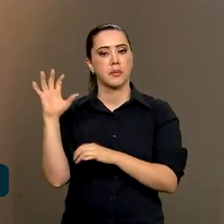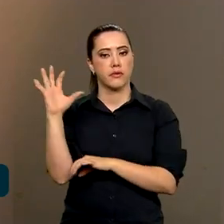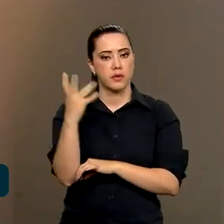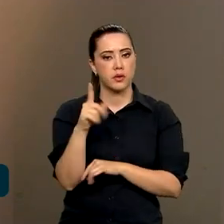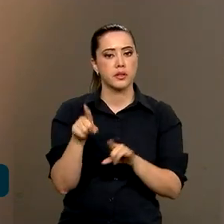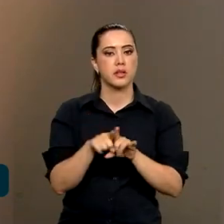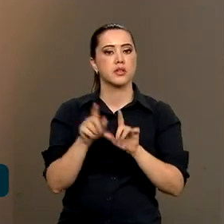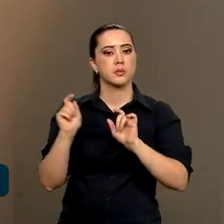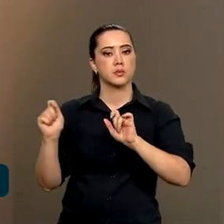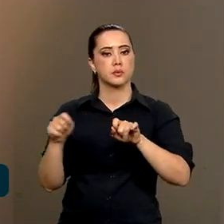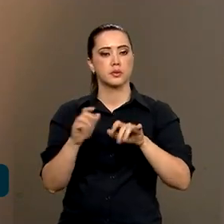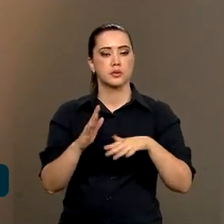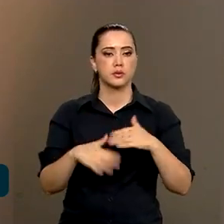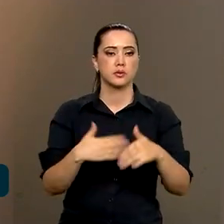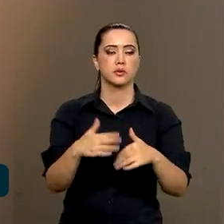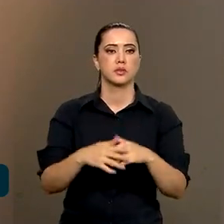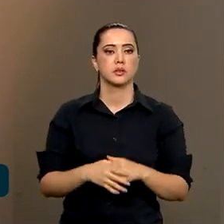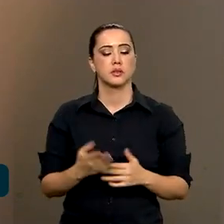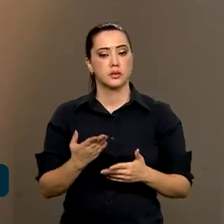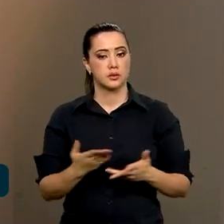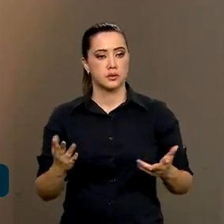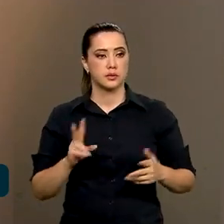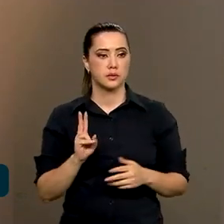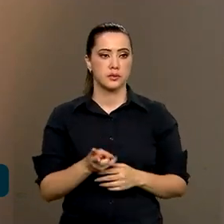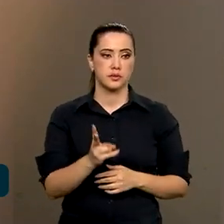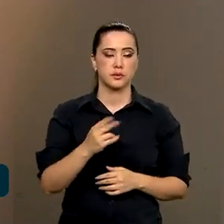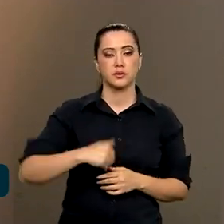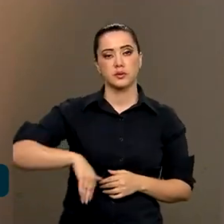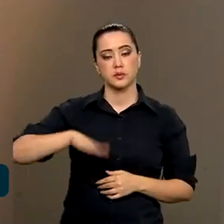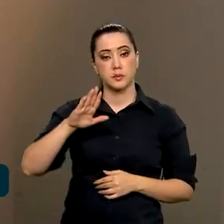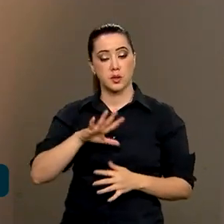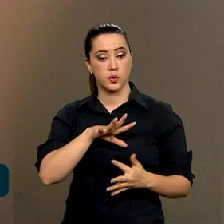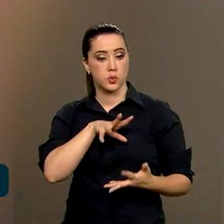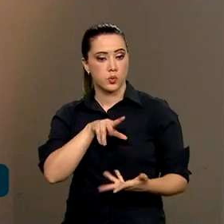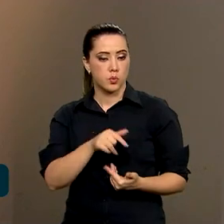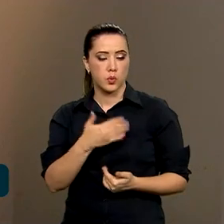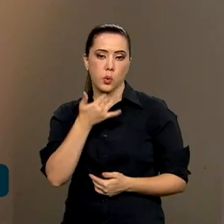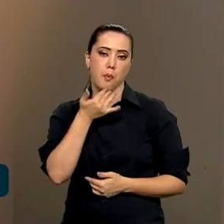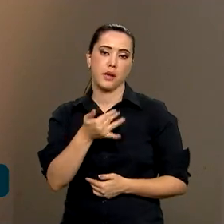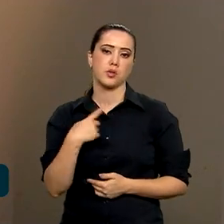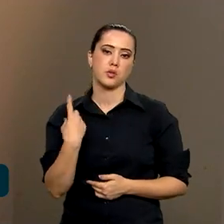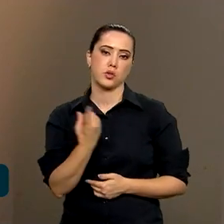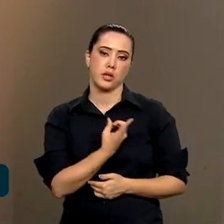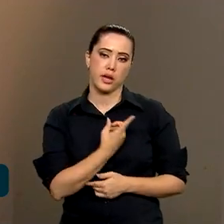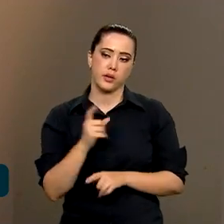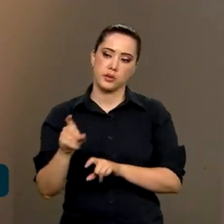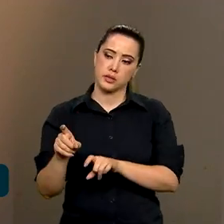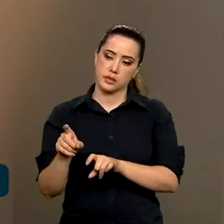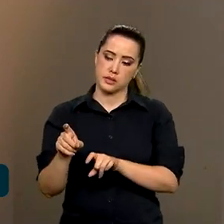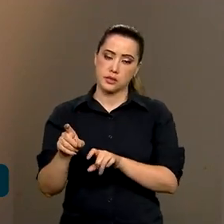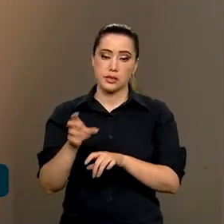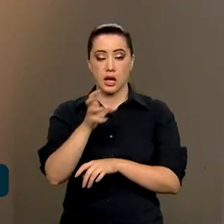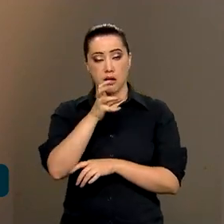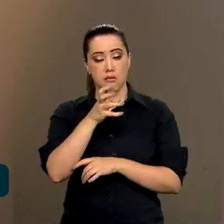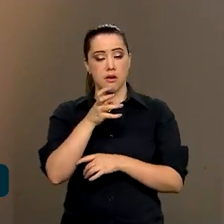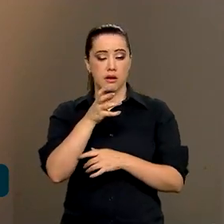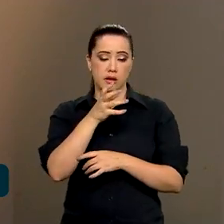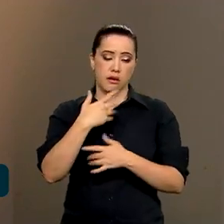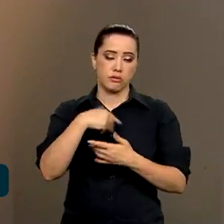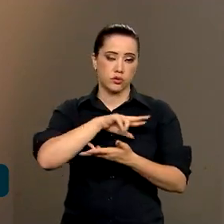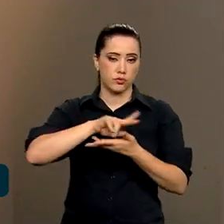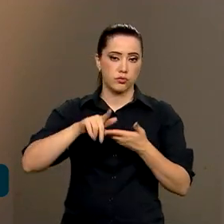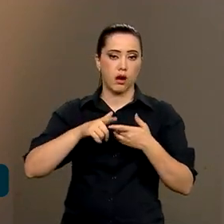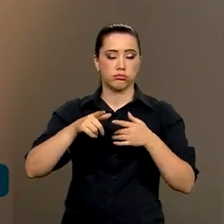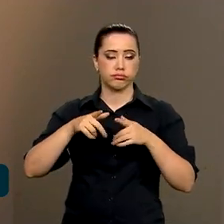a produção agropecuária. E, cada vez mais, o mundo cobra que a nossa agropecuária seja sustentável, né? Porque, nesse